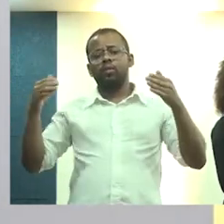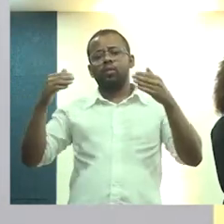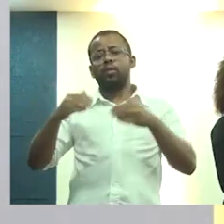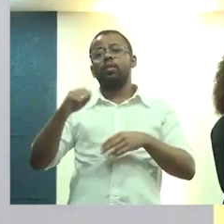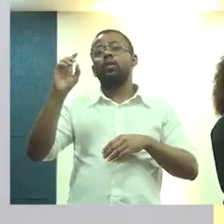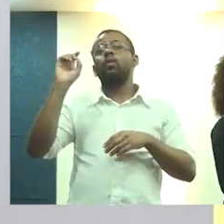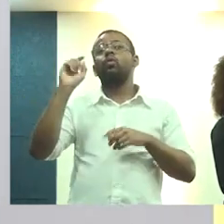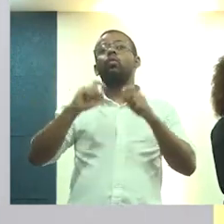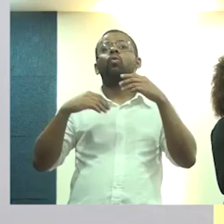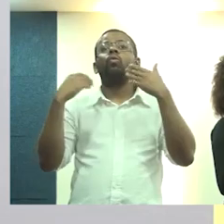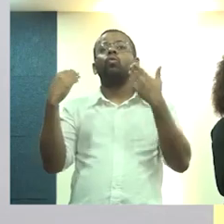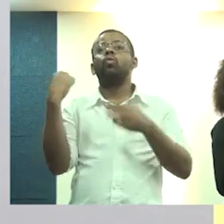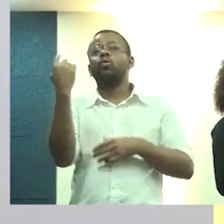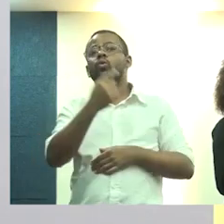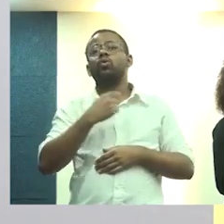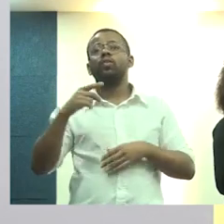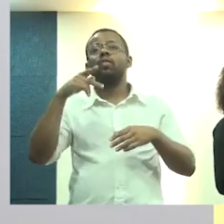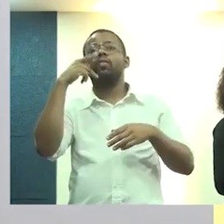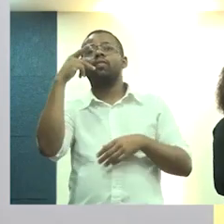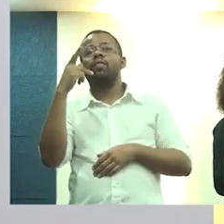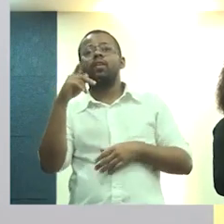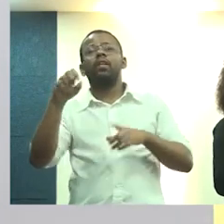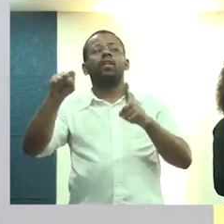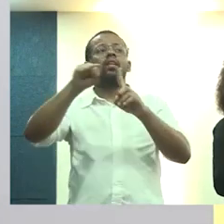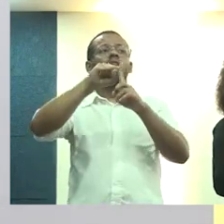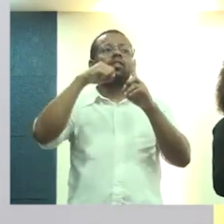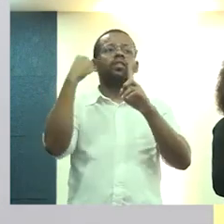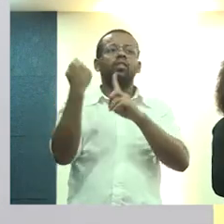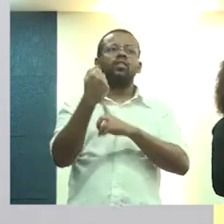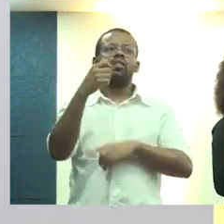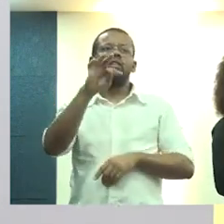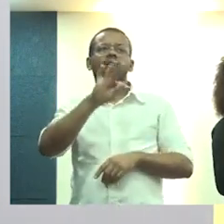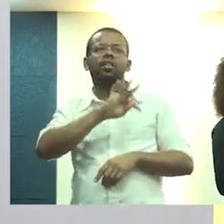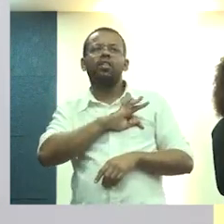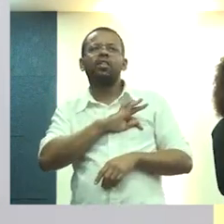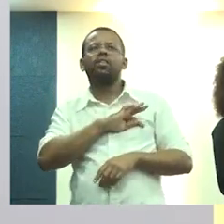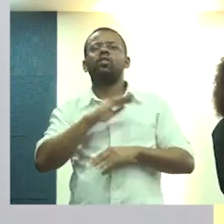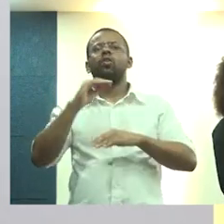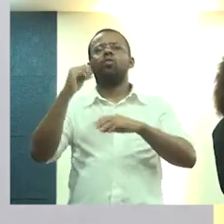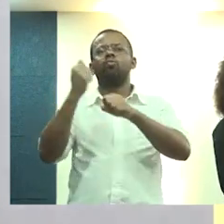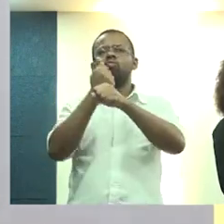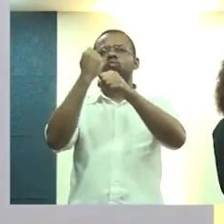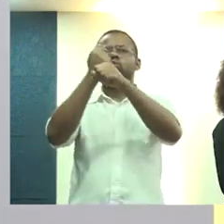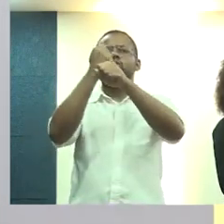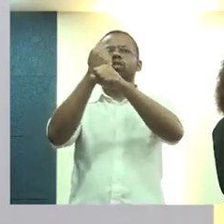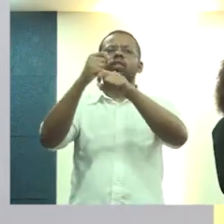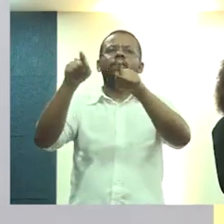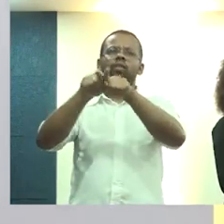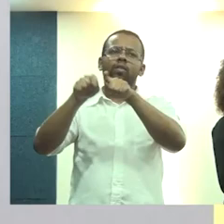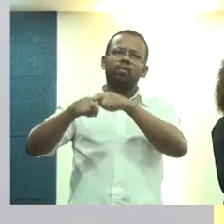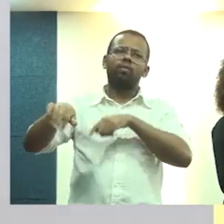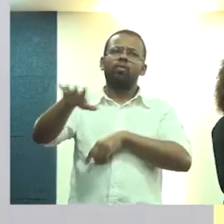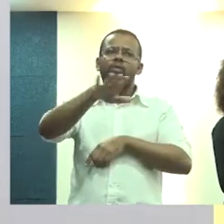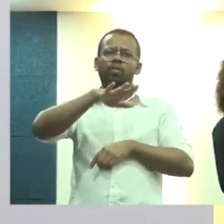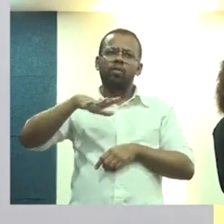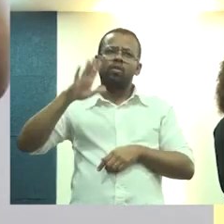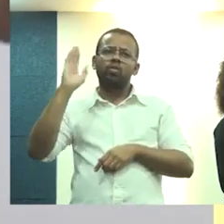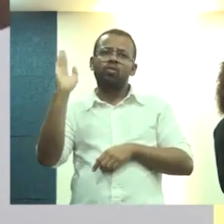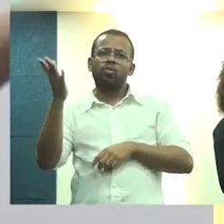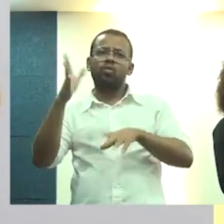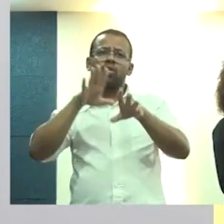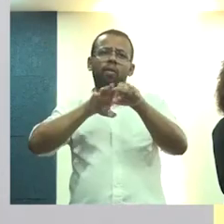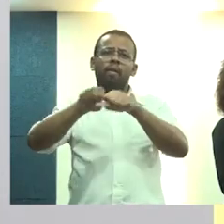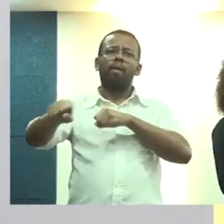especialmente quando a gente está falando na assistência técnica aos ambientes autoconstruídos, aos ambientes que são